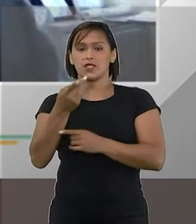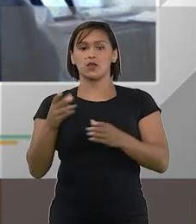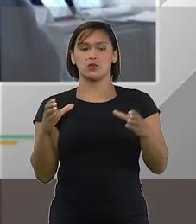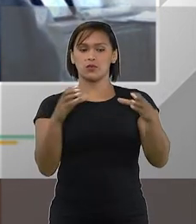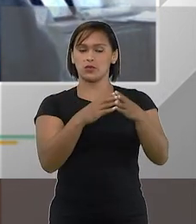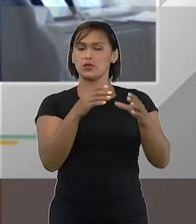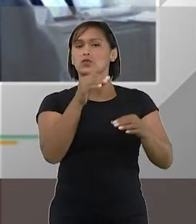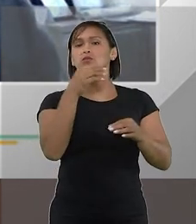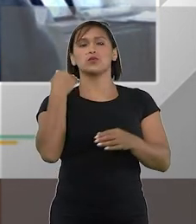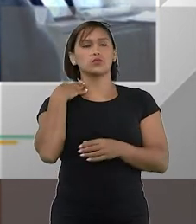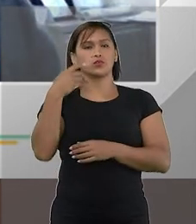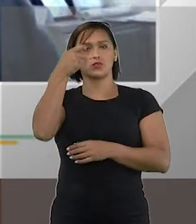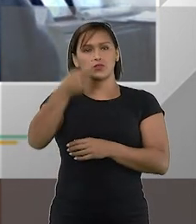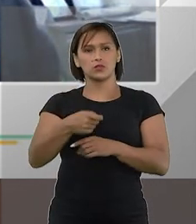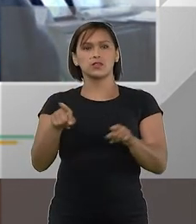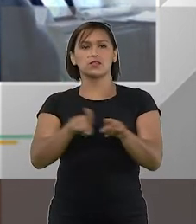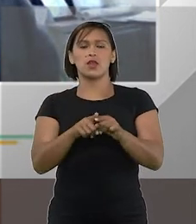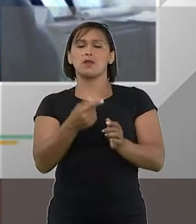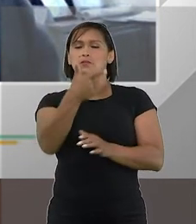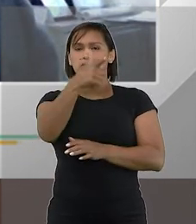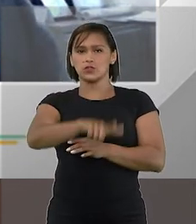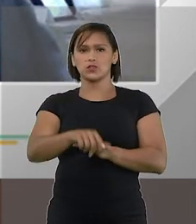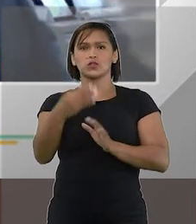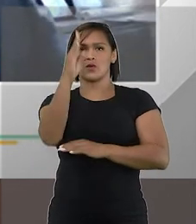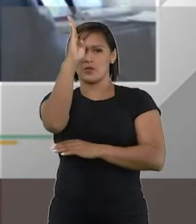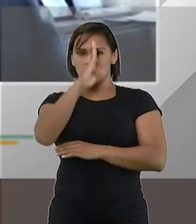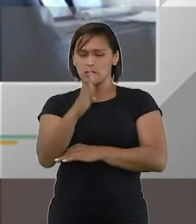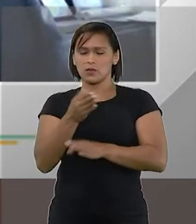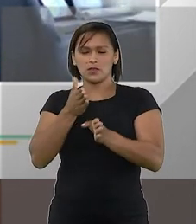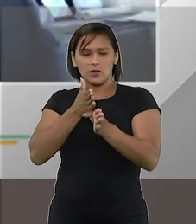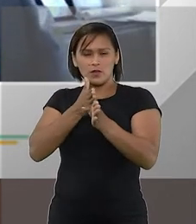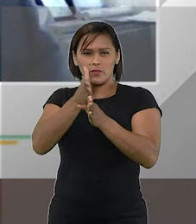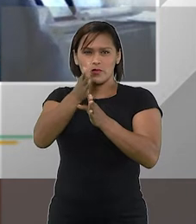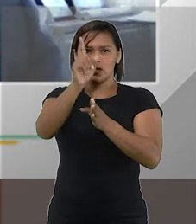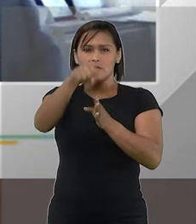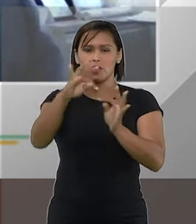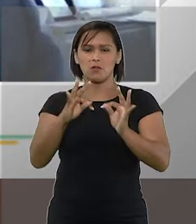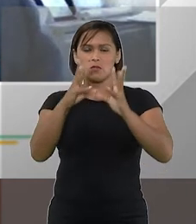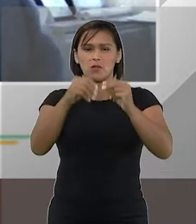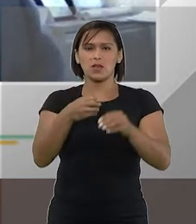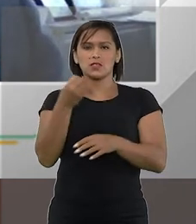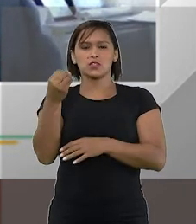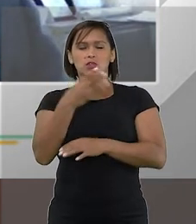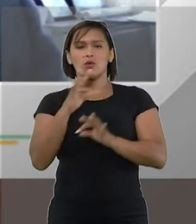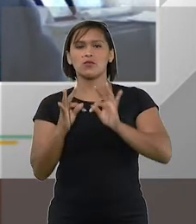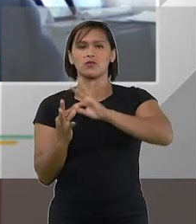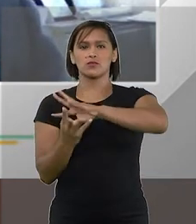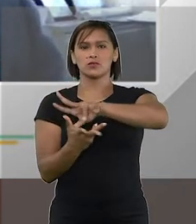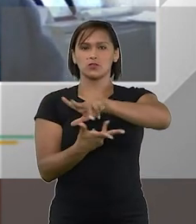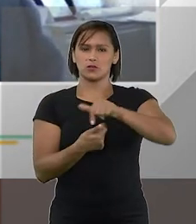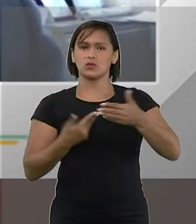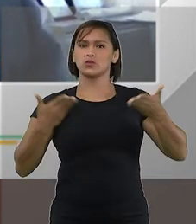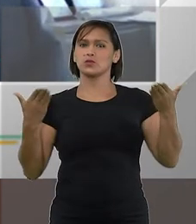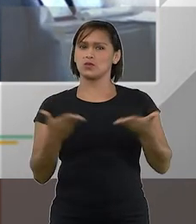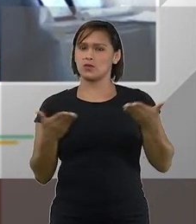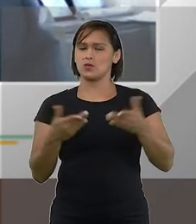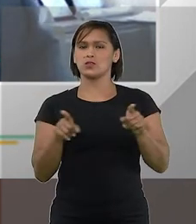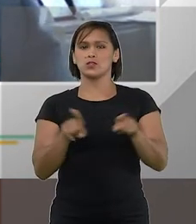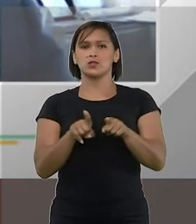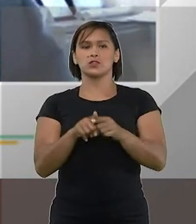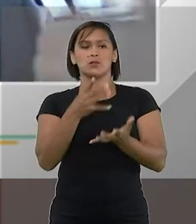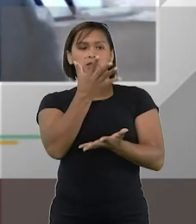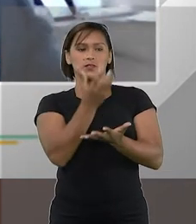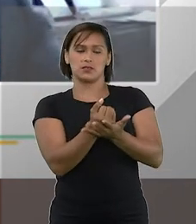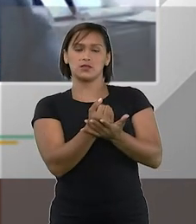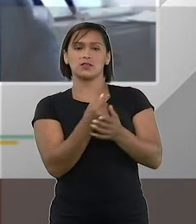Network então mostrando que o Brasil mais uma vez está em linha com o que há de mais moderno no mundo hoje em